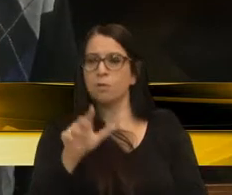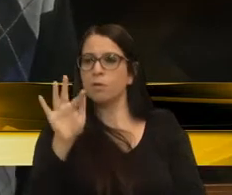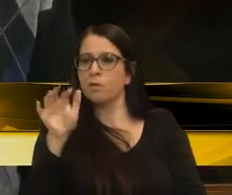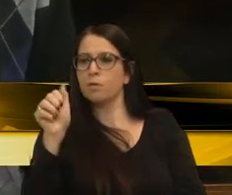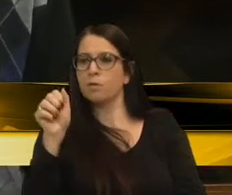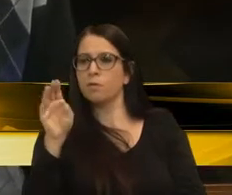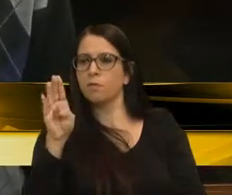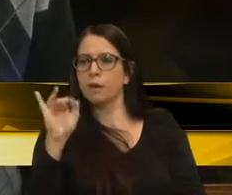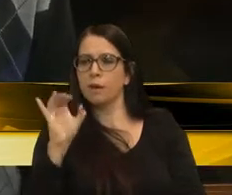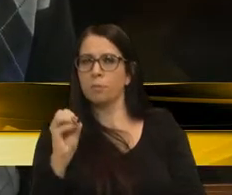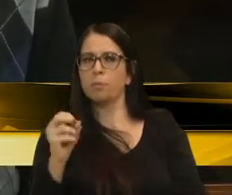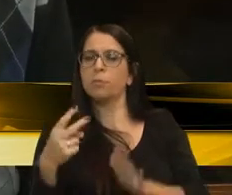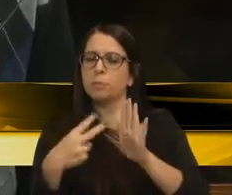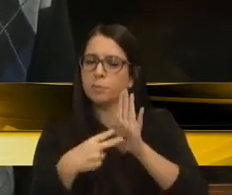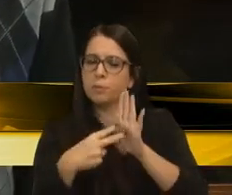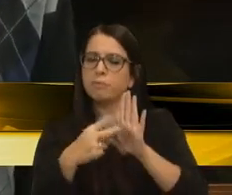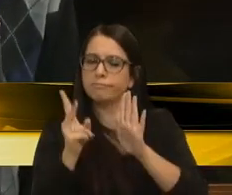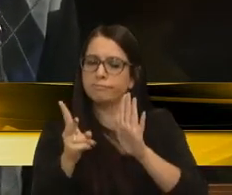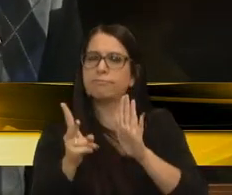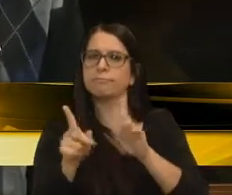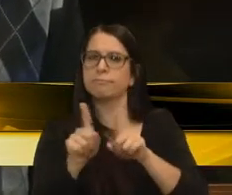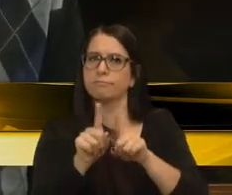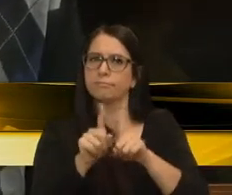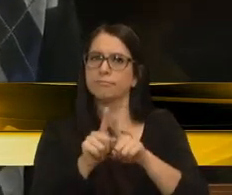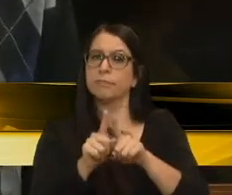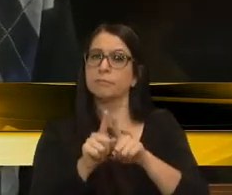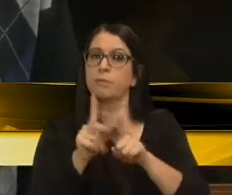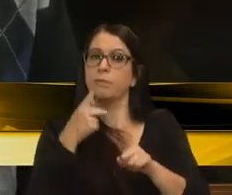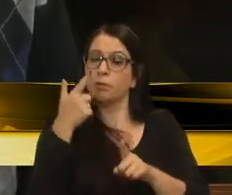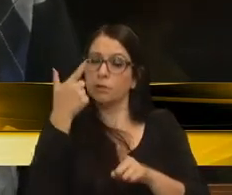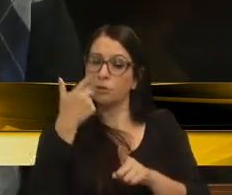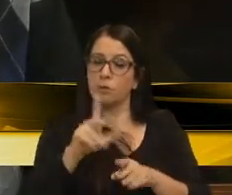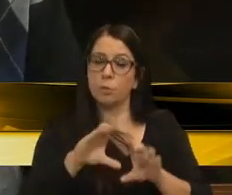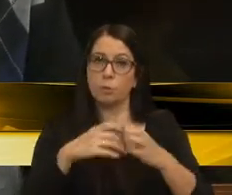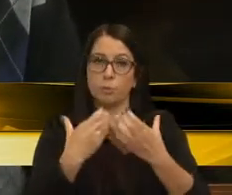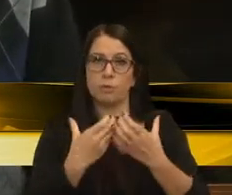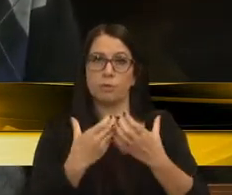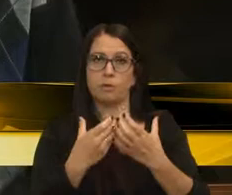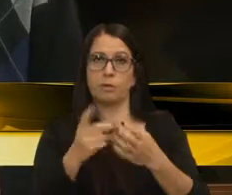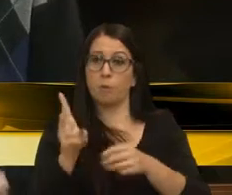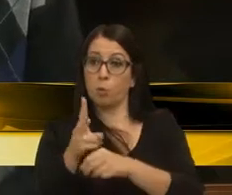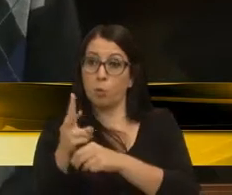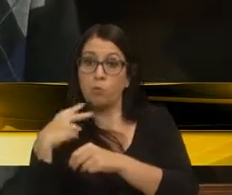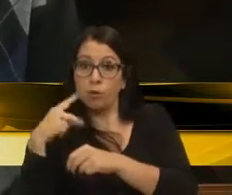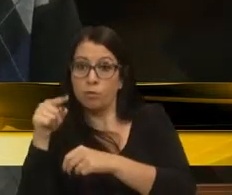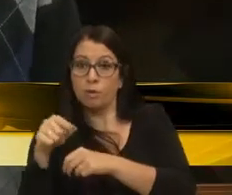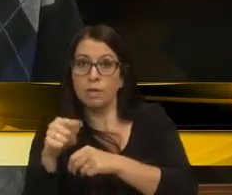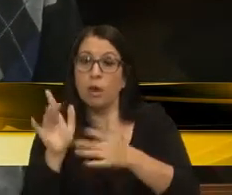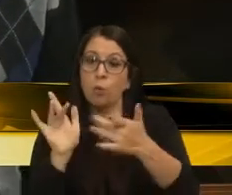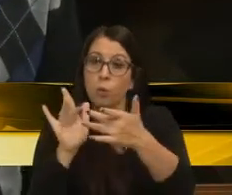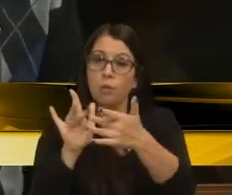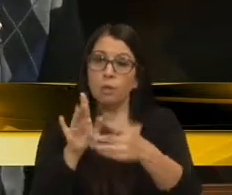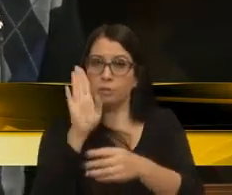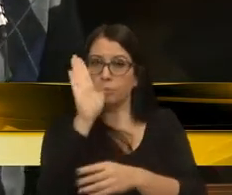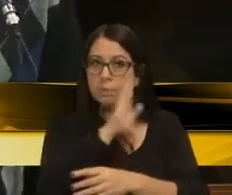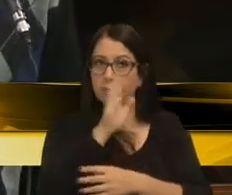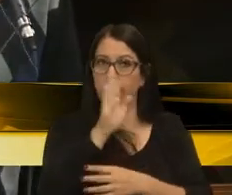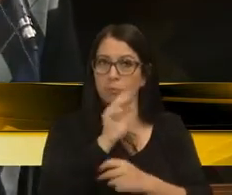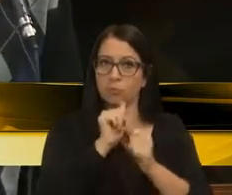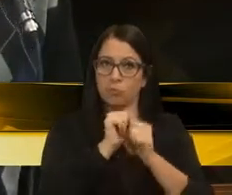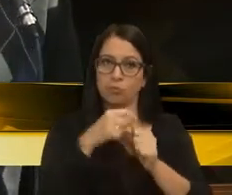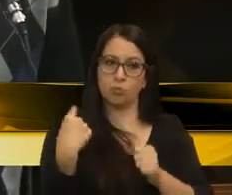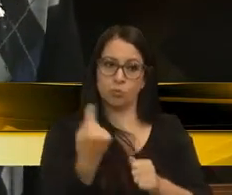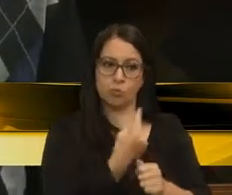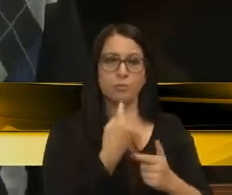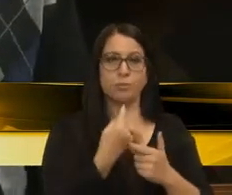que sempre dão atenção a dos vereadores, e sempre eles prisam para a comunidade. Procure o vereador, que o vereador é o contato mais rápido, junto com